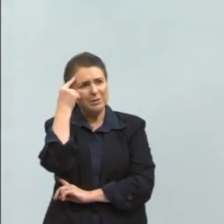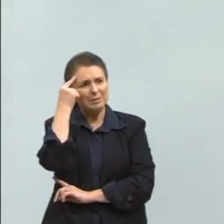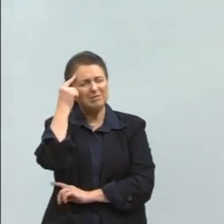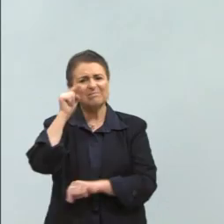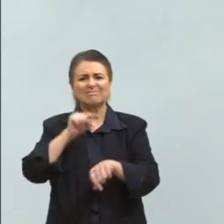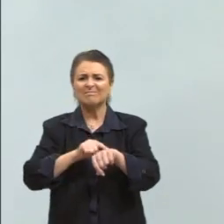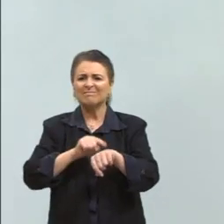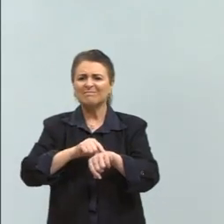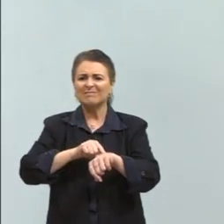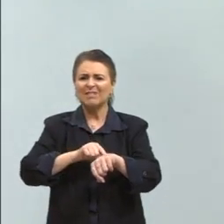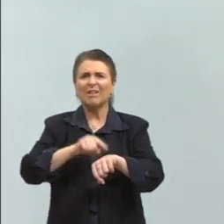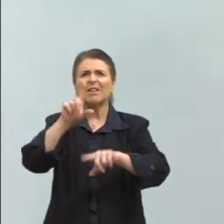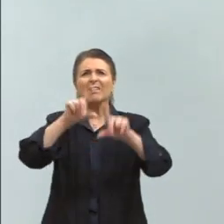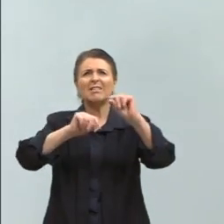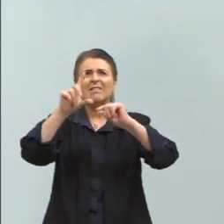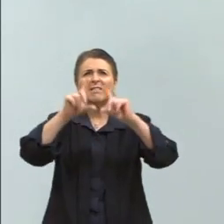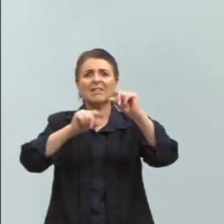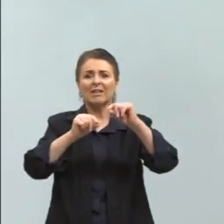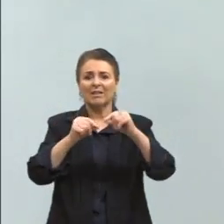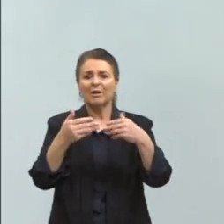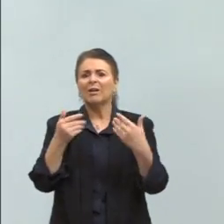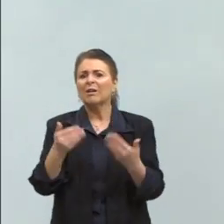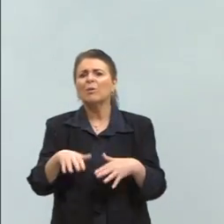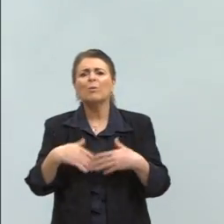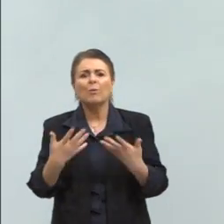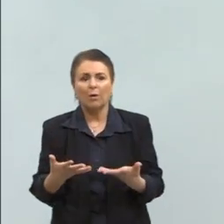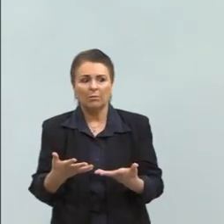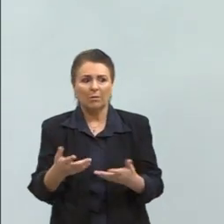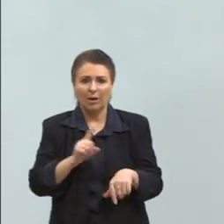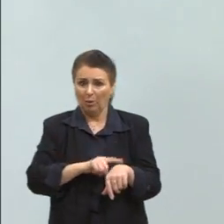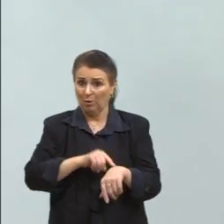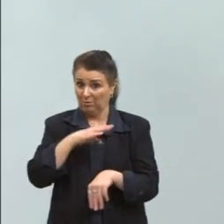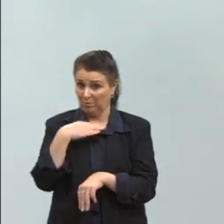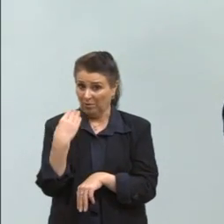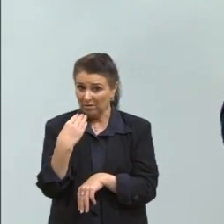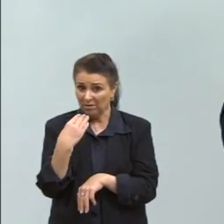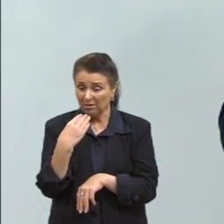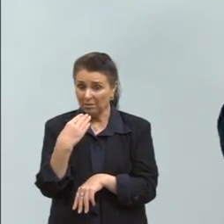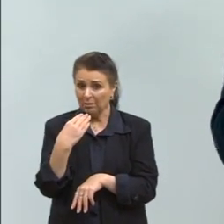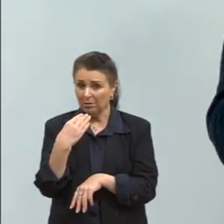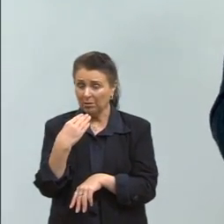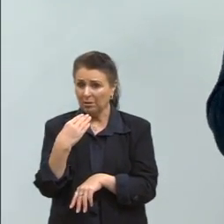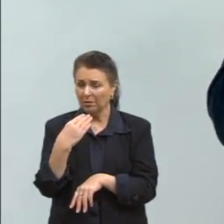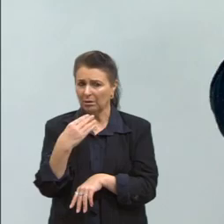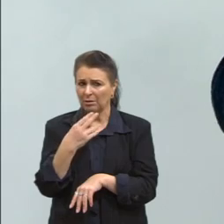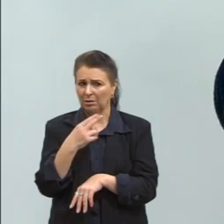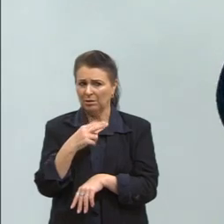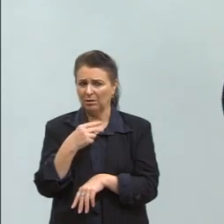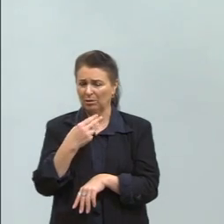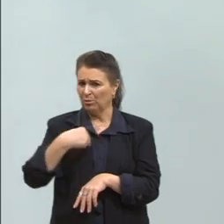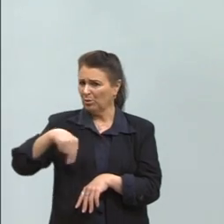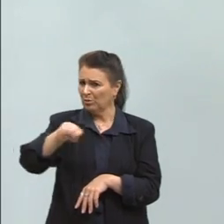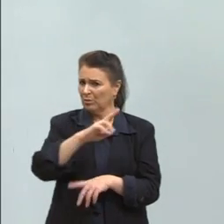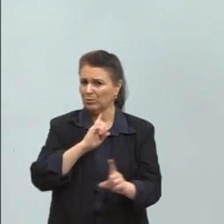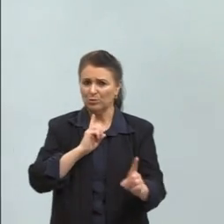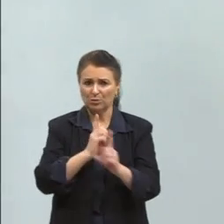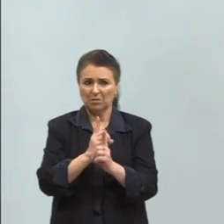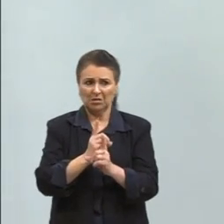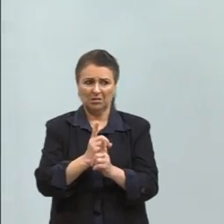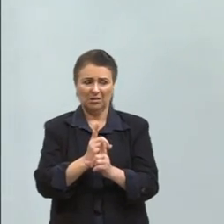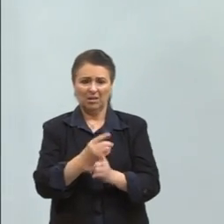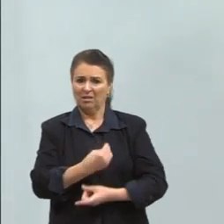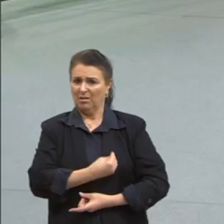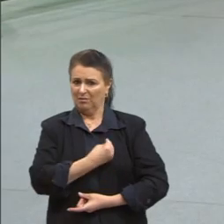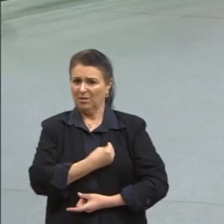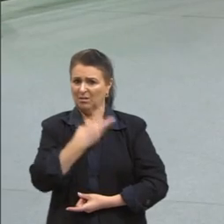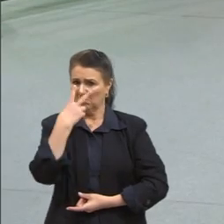Estrela? A Hora da Estrela é quando a gente morre e a gente descobre que a gente viveu e foi como se fosse um filme e acabou